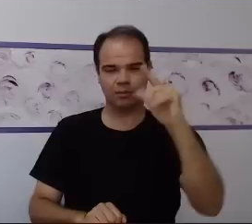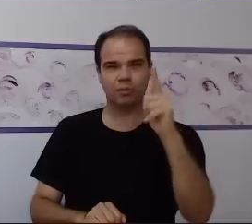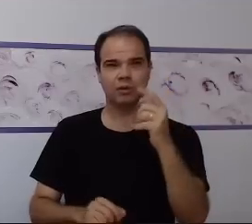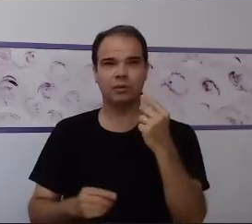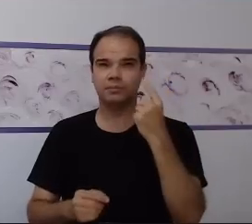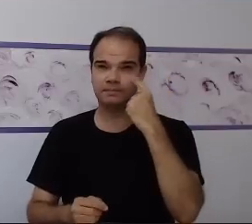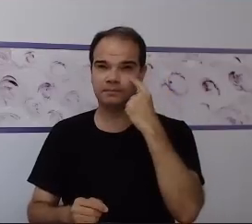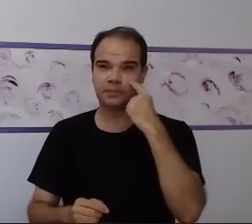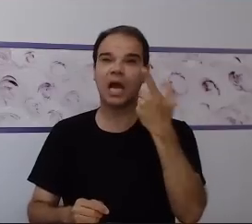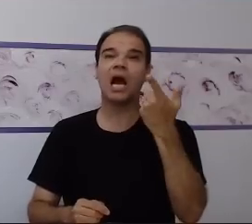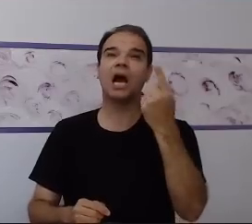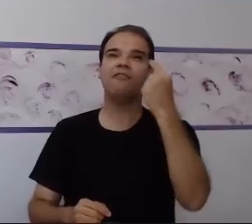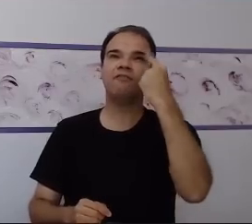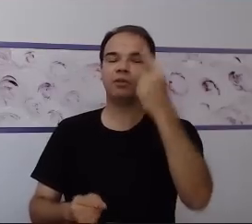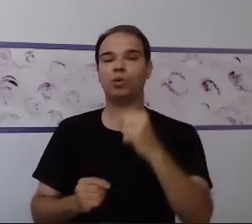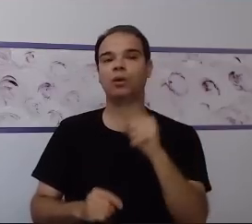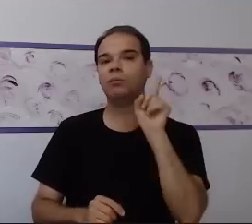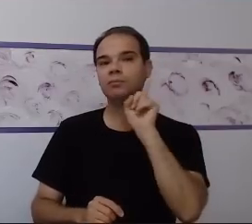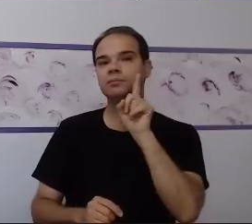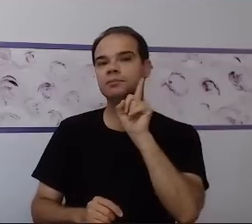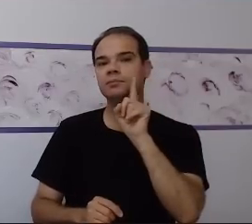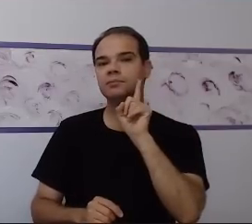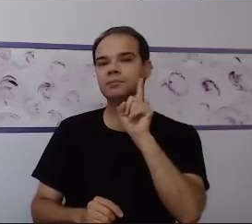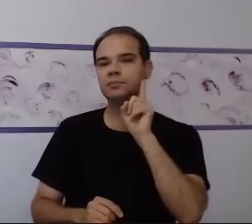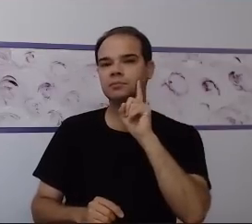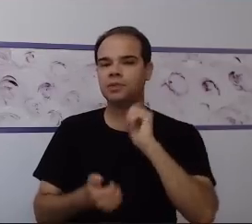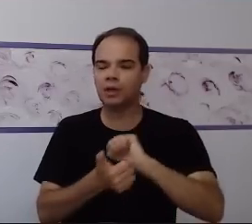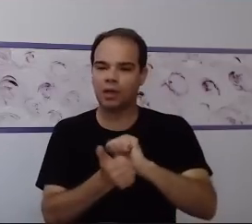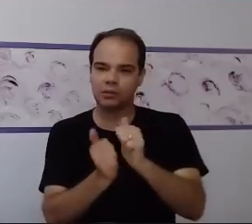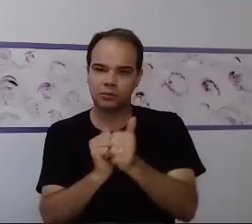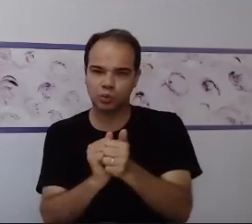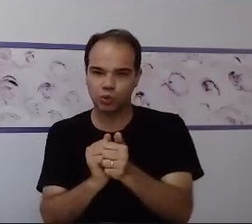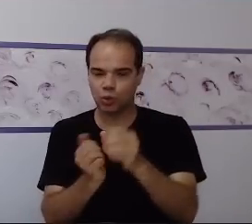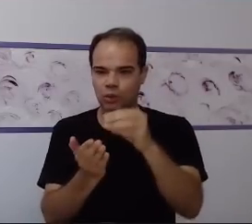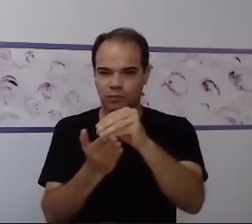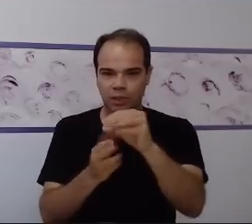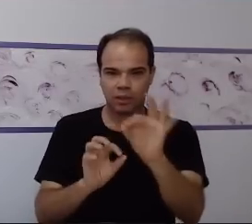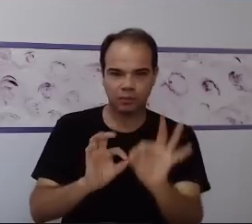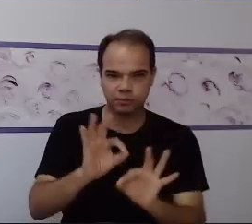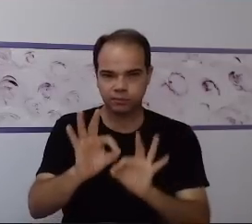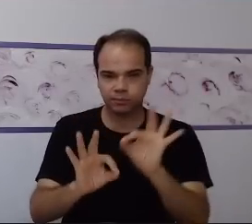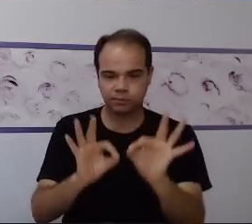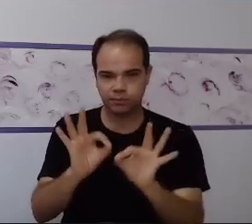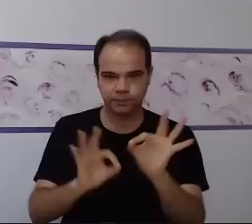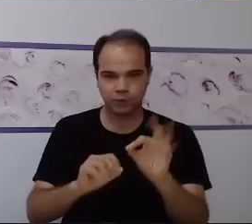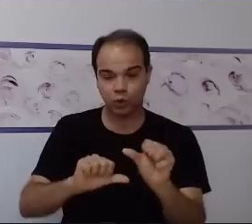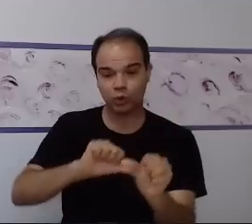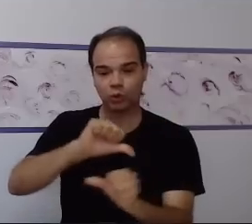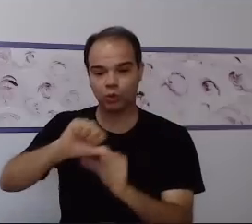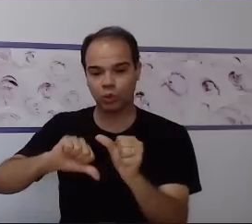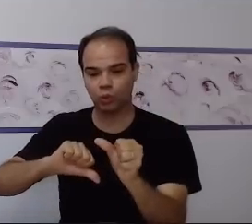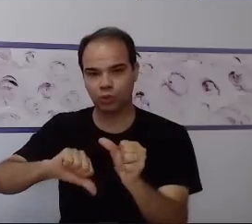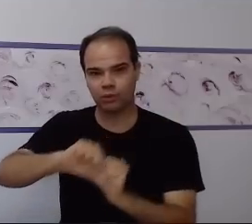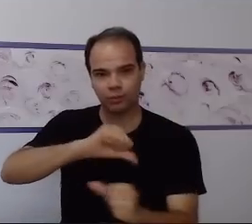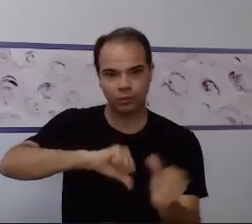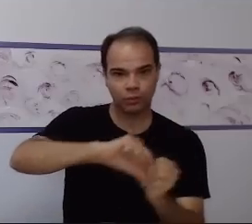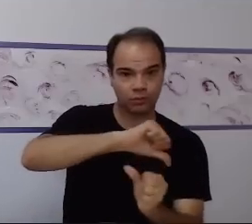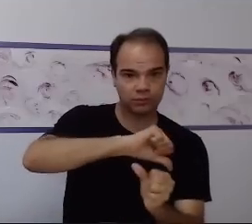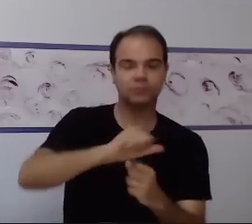Norte. E aí nós trouxemos, fizemos umas adequações dos instrumentos. Então, antes do PEI, nós temos